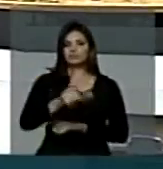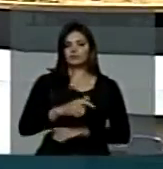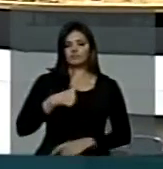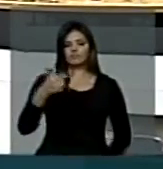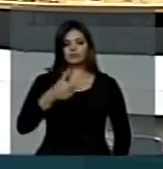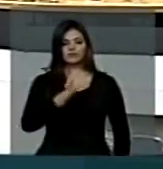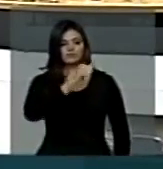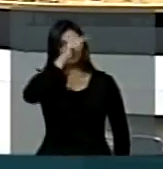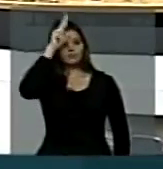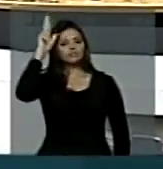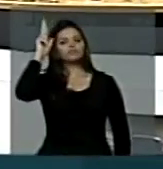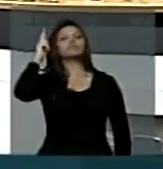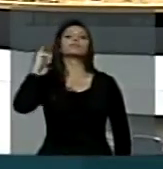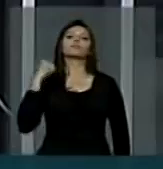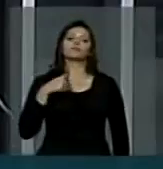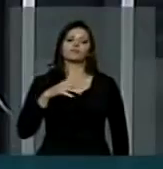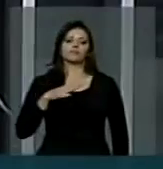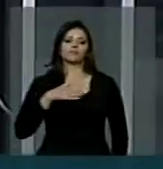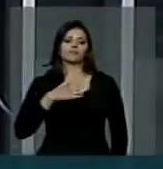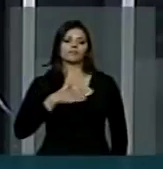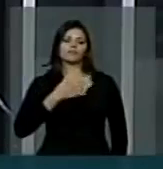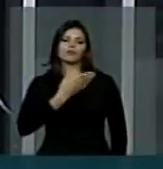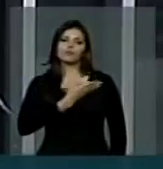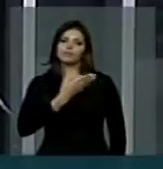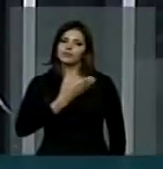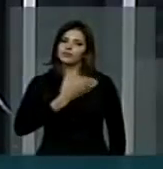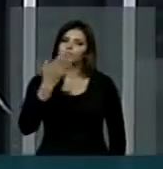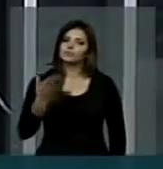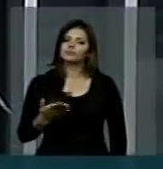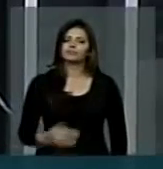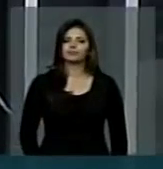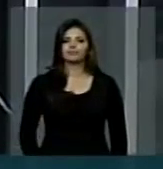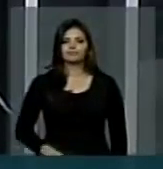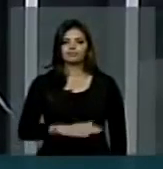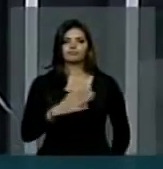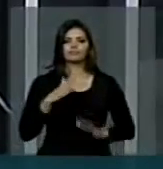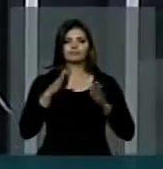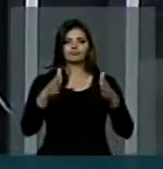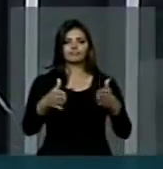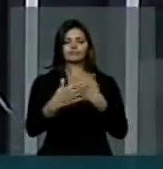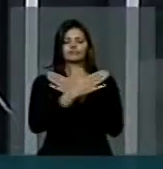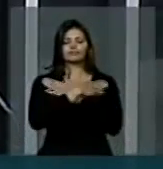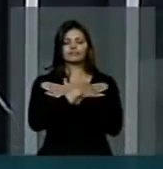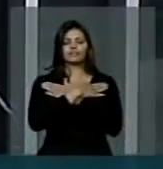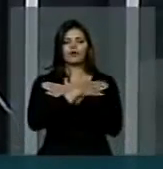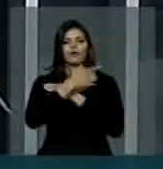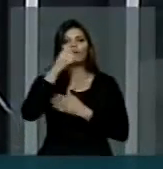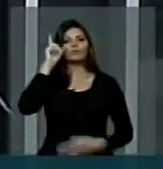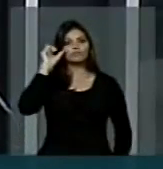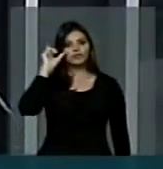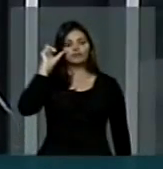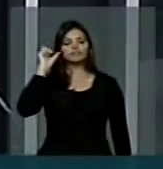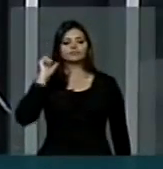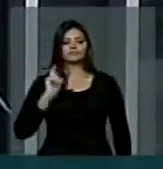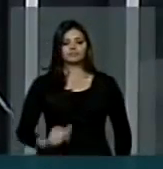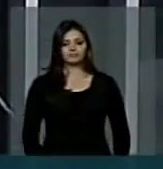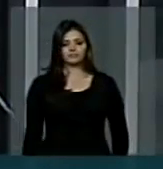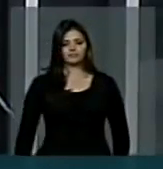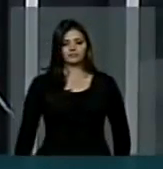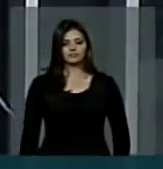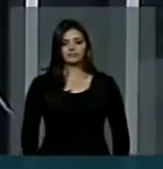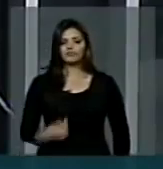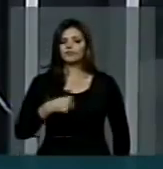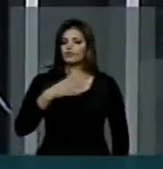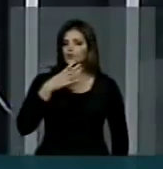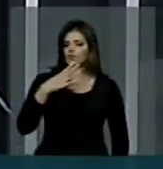vice-prefeito era do meu partido, meu amigo pessoal, foi sepultado ainda ontem. Ele